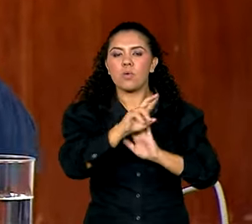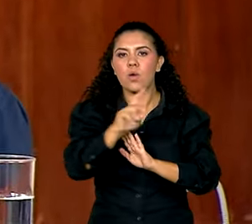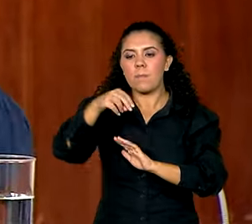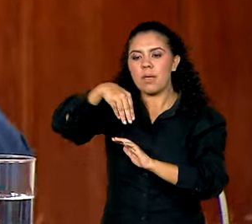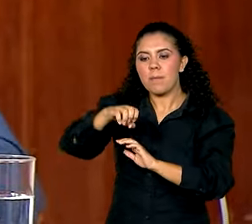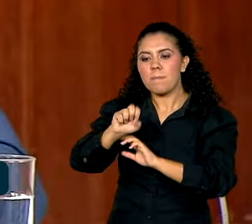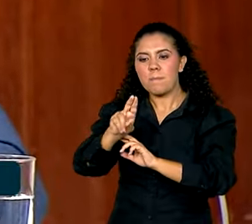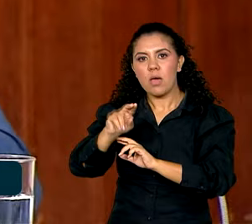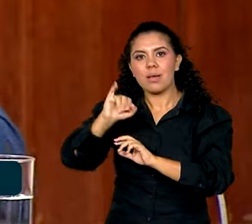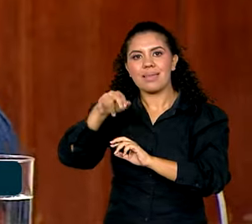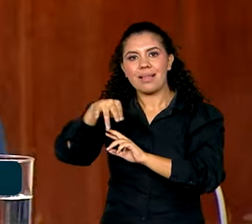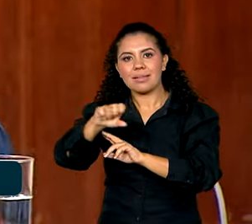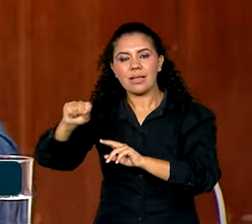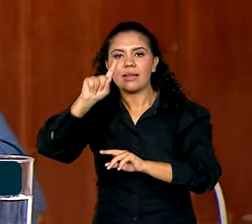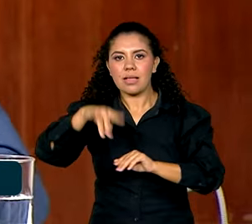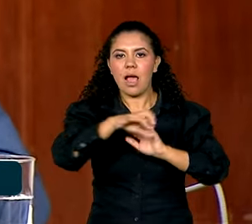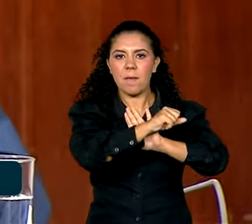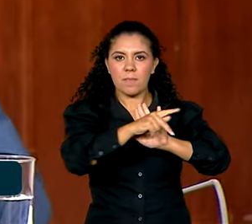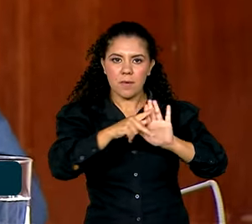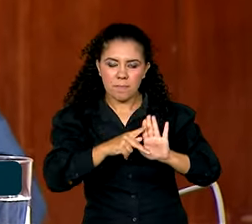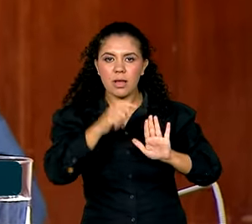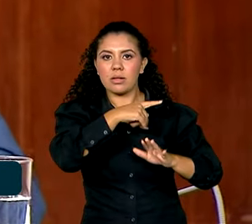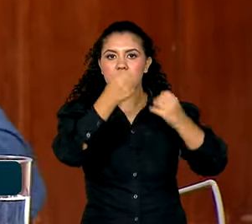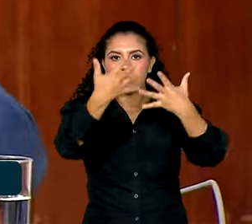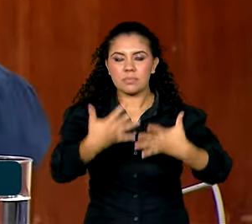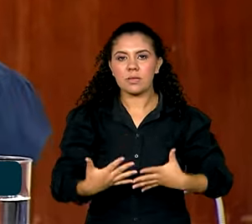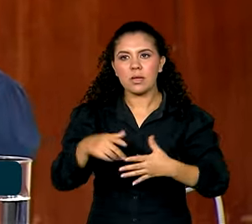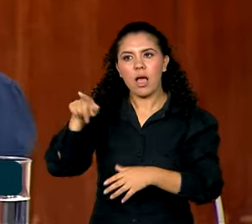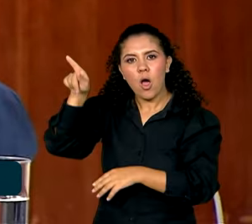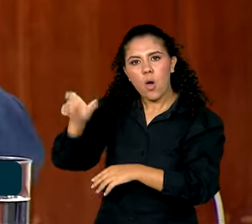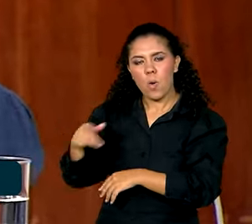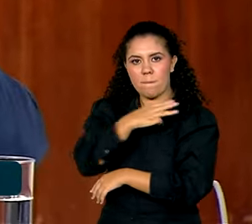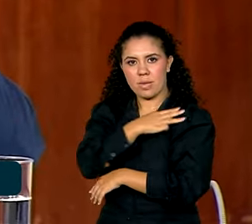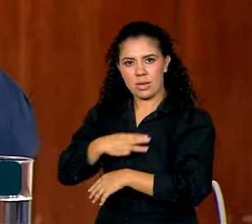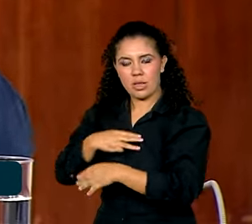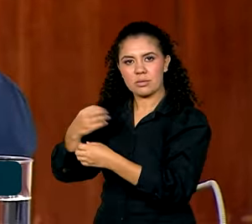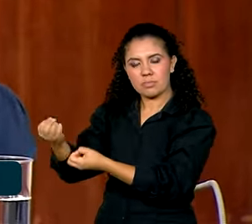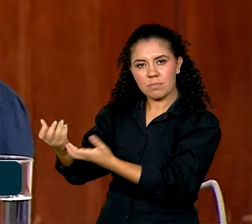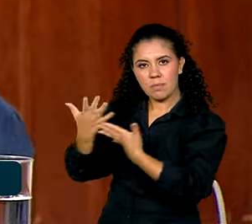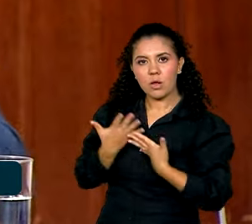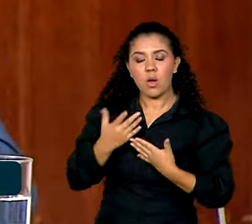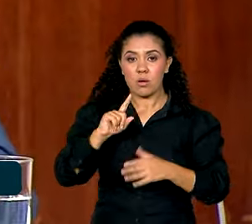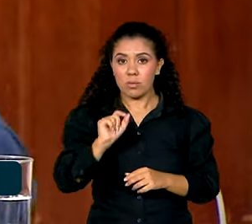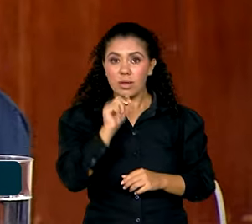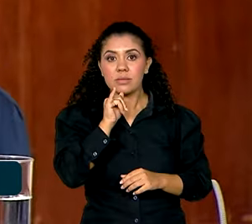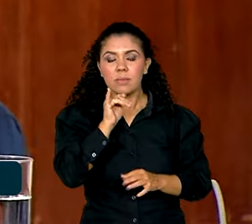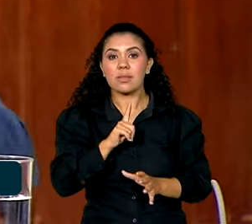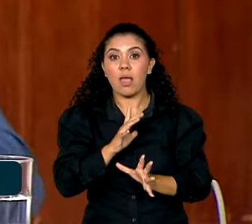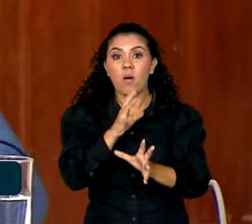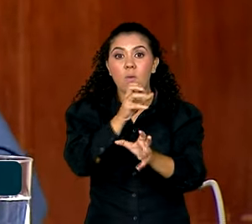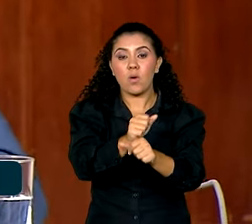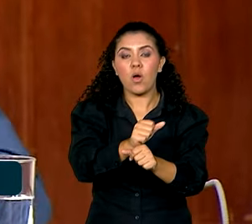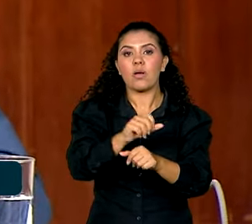tudo aqui é bilionário. O ministro não falou, deu uma colher de chá para mim, mas a folha nossa dá quase 900 bilhões de reais. Vamos bater